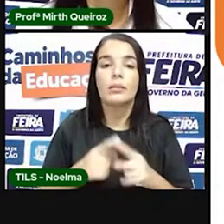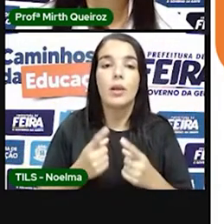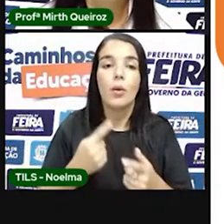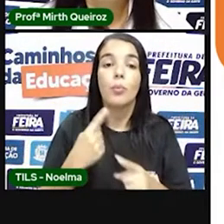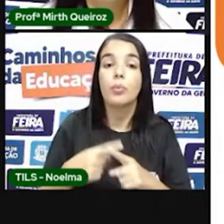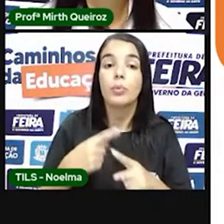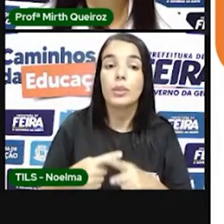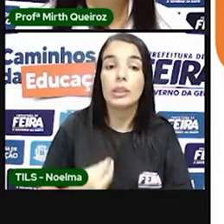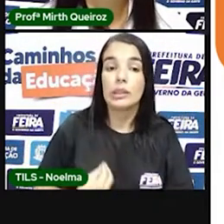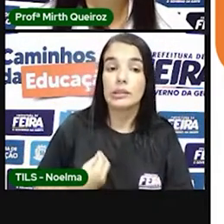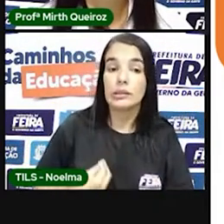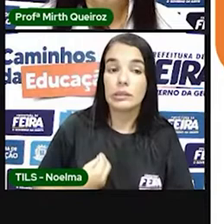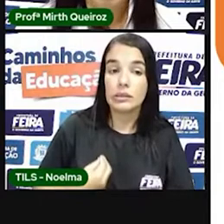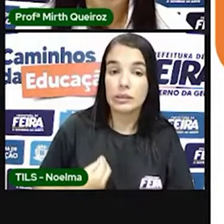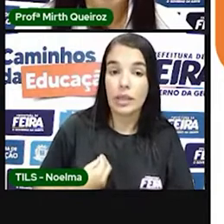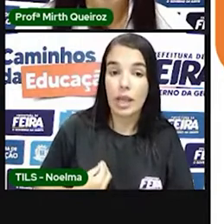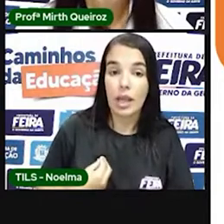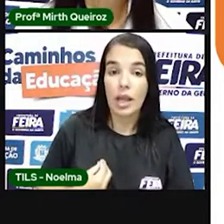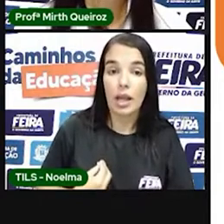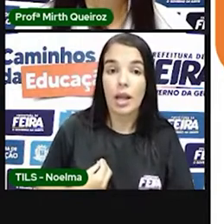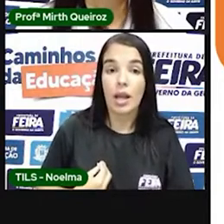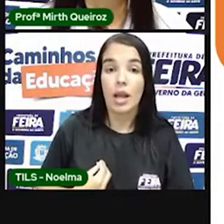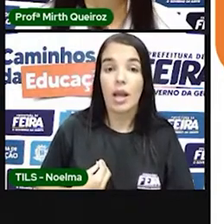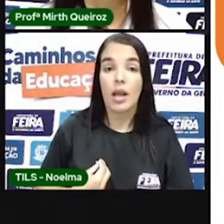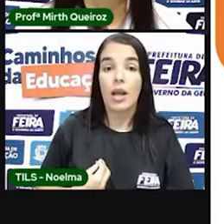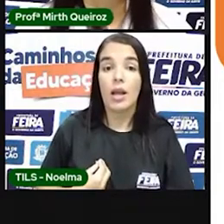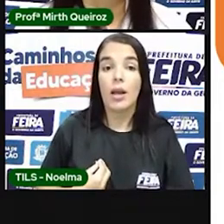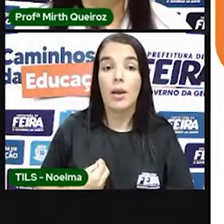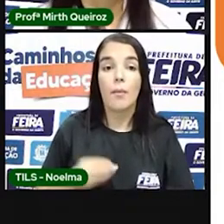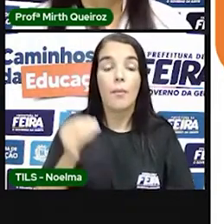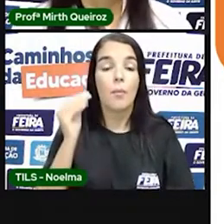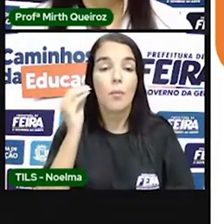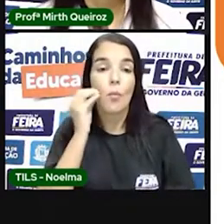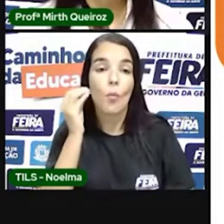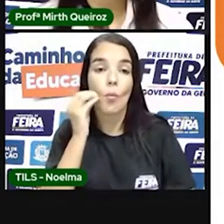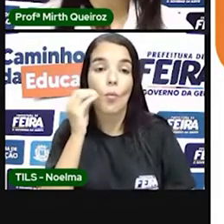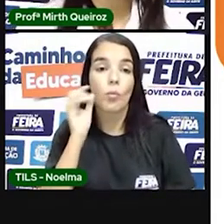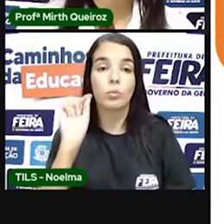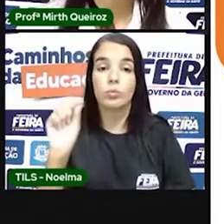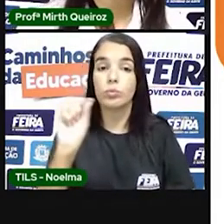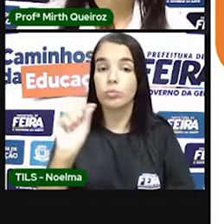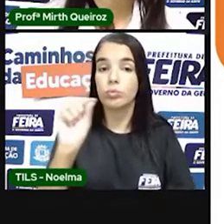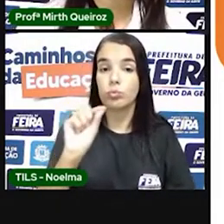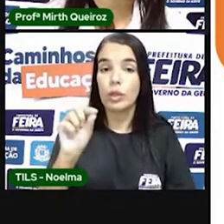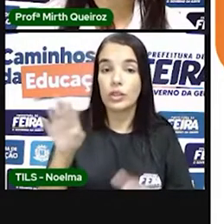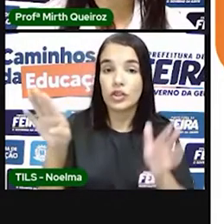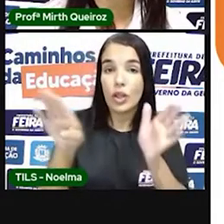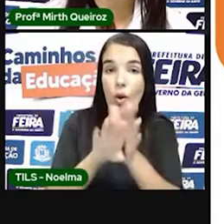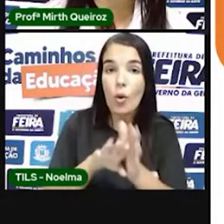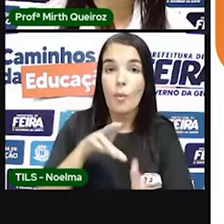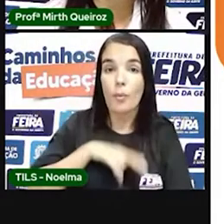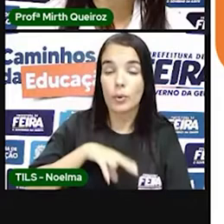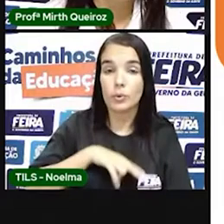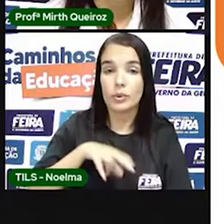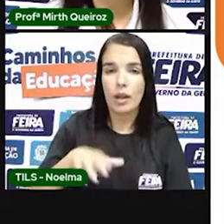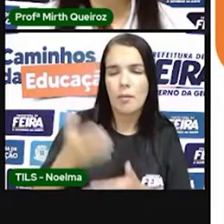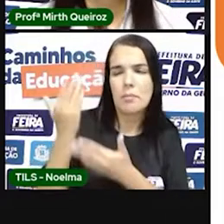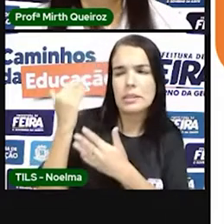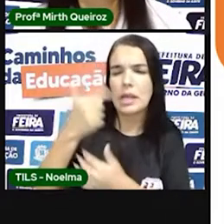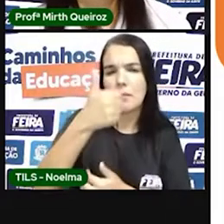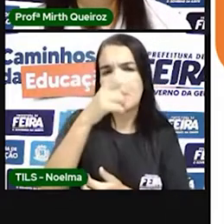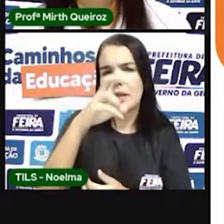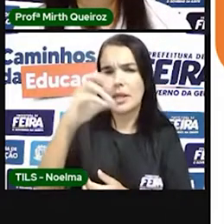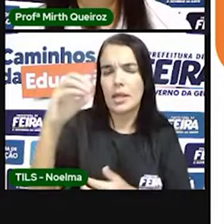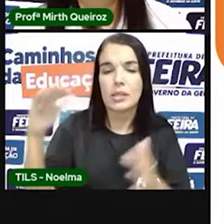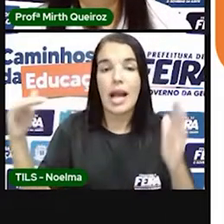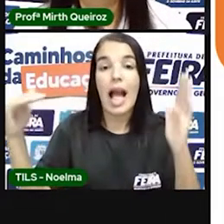por isso, a historiografia considera que, desde a chegada dos portugueses lá em 1550, até